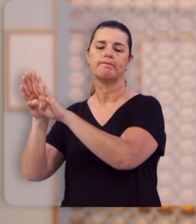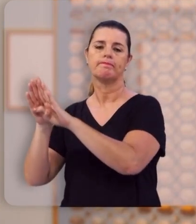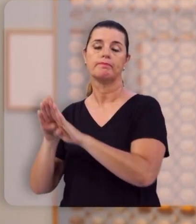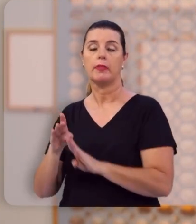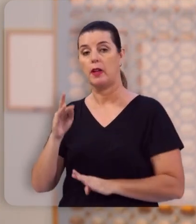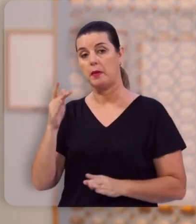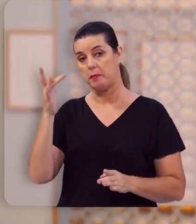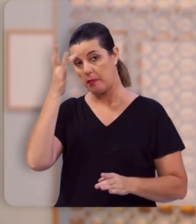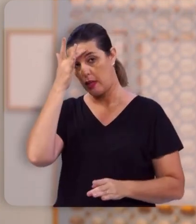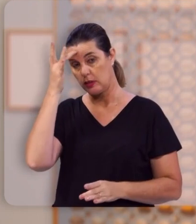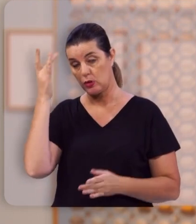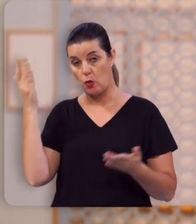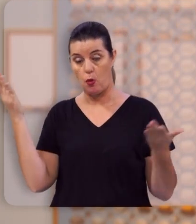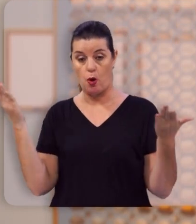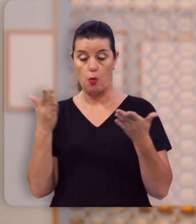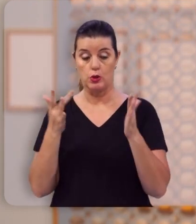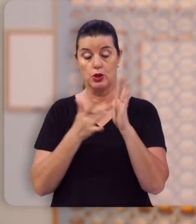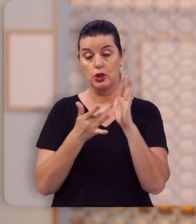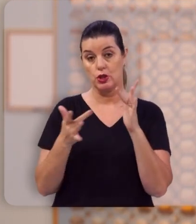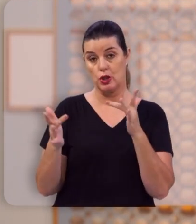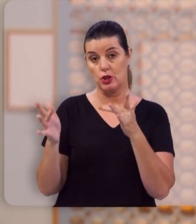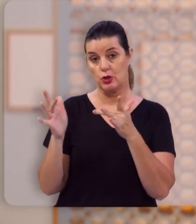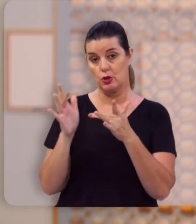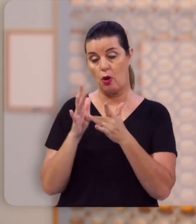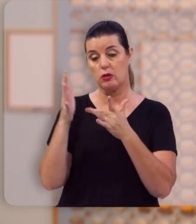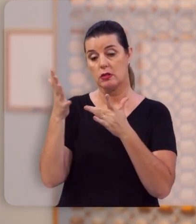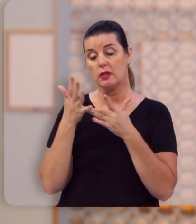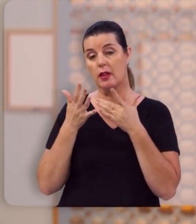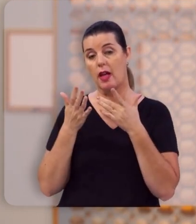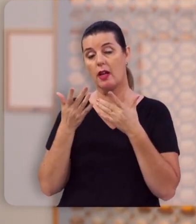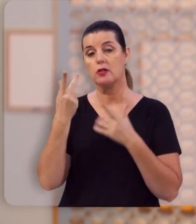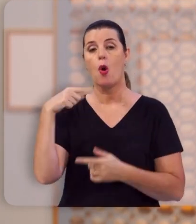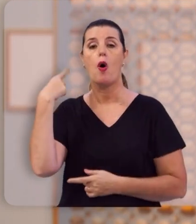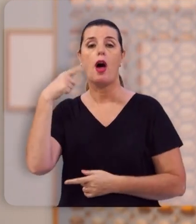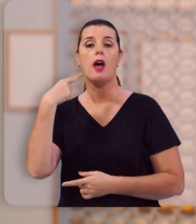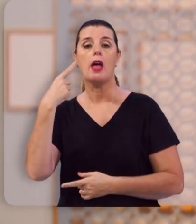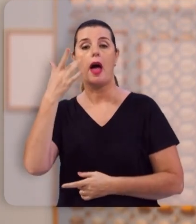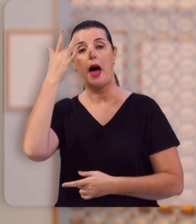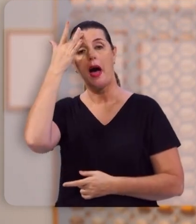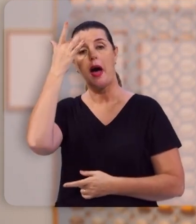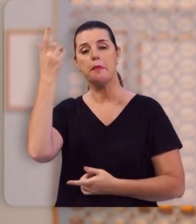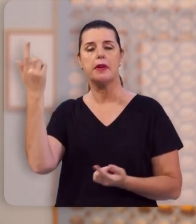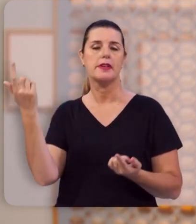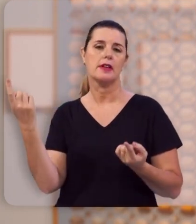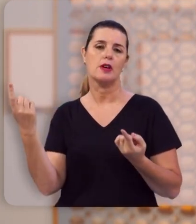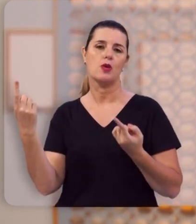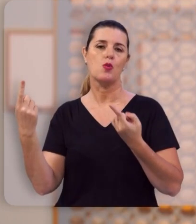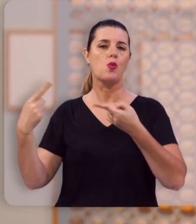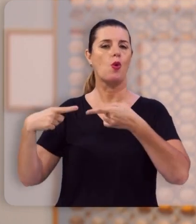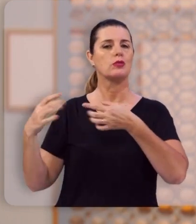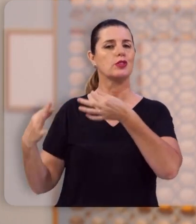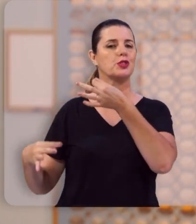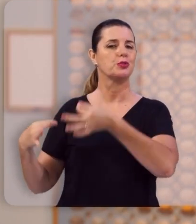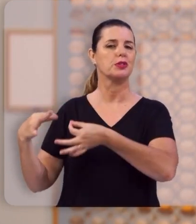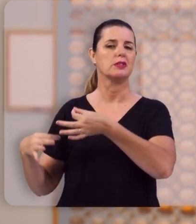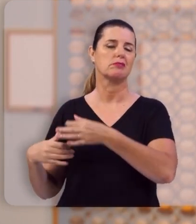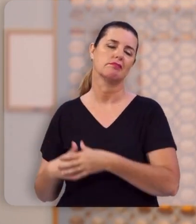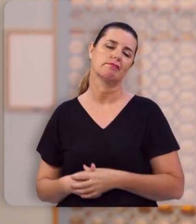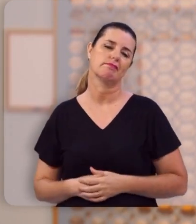Aquele que hoje, Jesus, quer ser o seu advogado, amanhã será inevitavelmente o seu juiz.